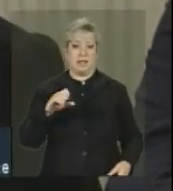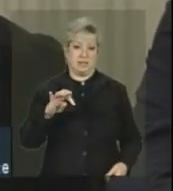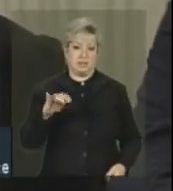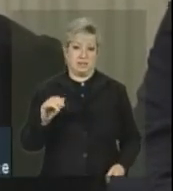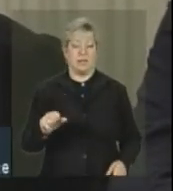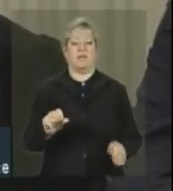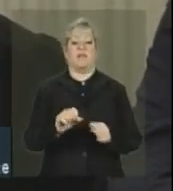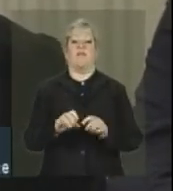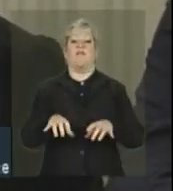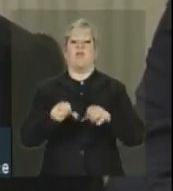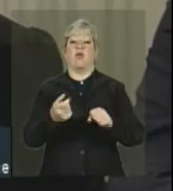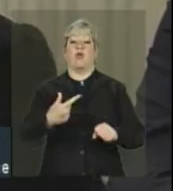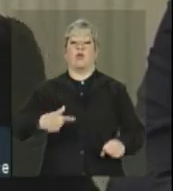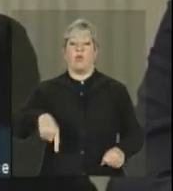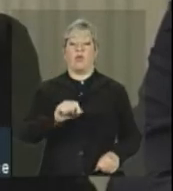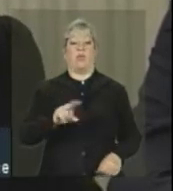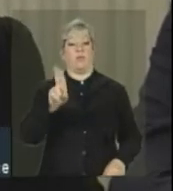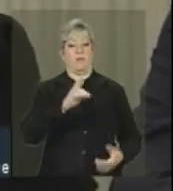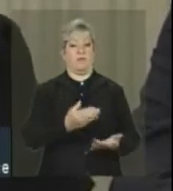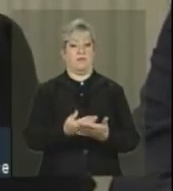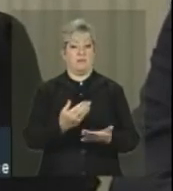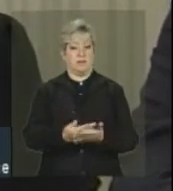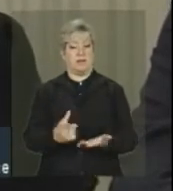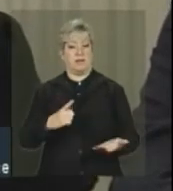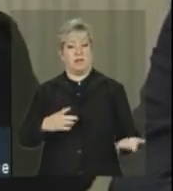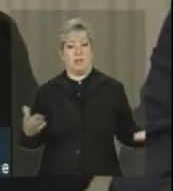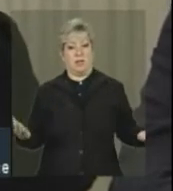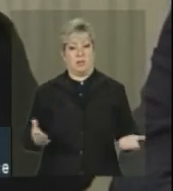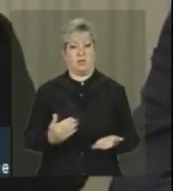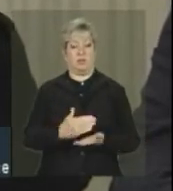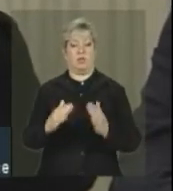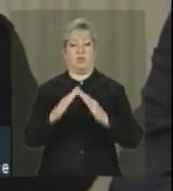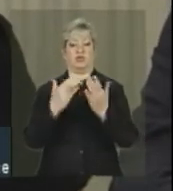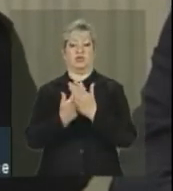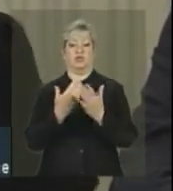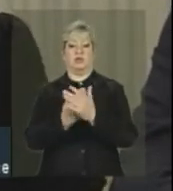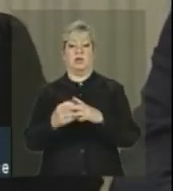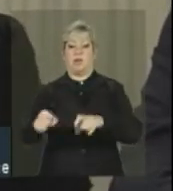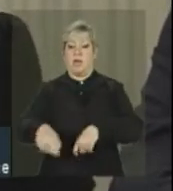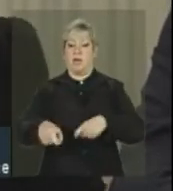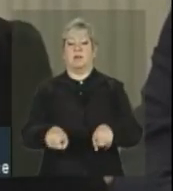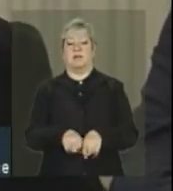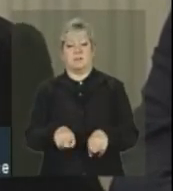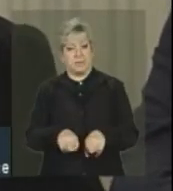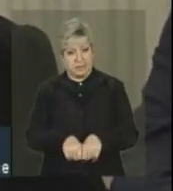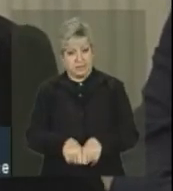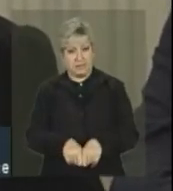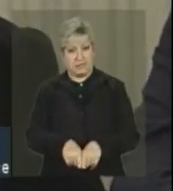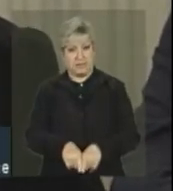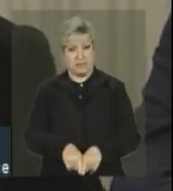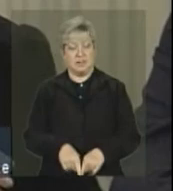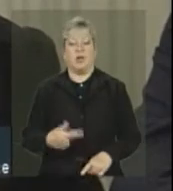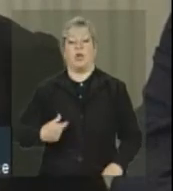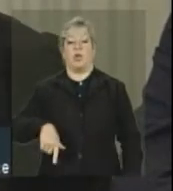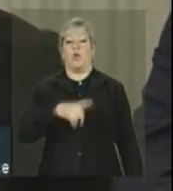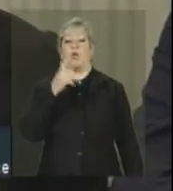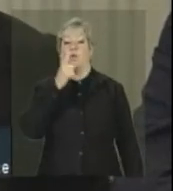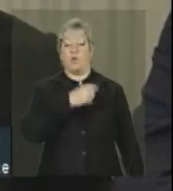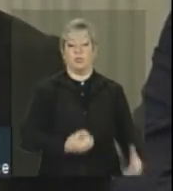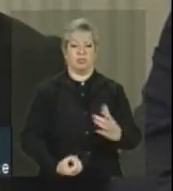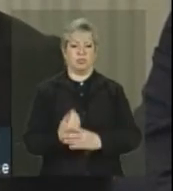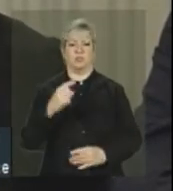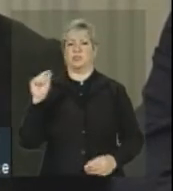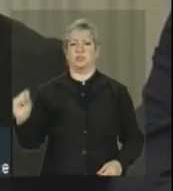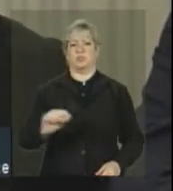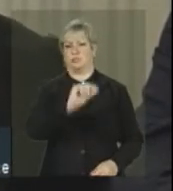universidades que foram interiorizadas e que estão sendo formadas nas nossas escolas agrícolas, que também nós conseguimos inaugurar,